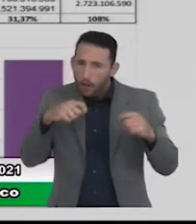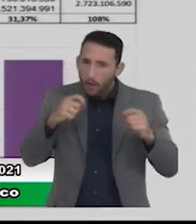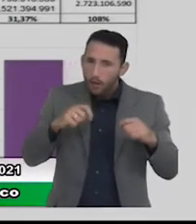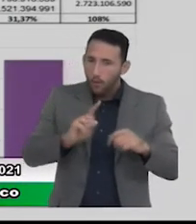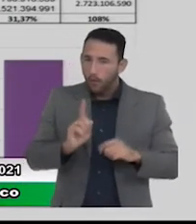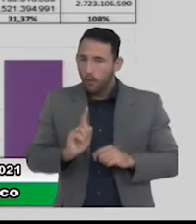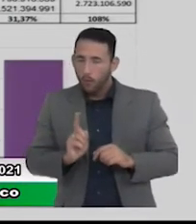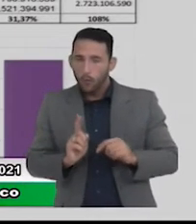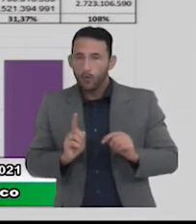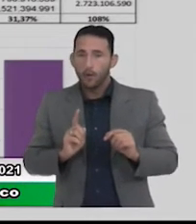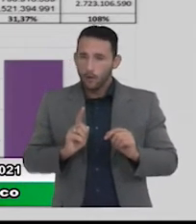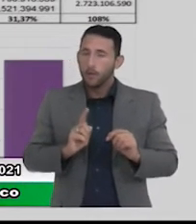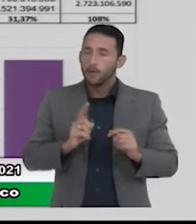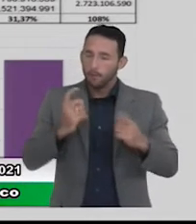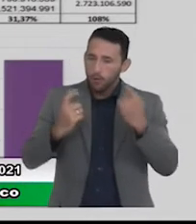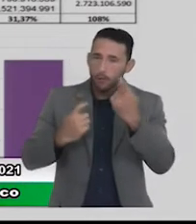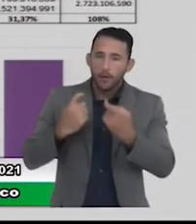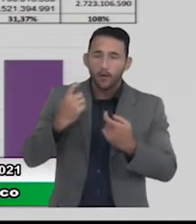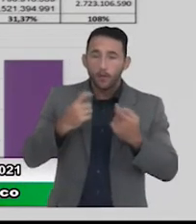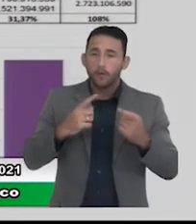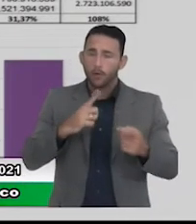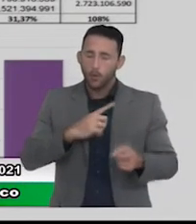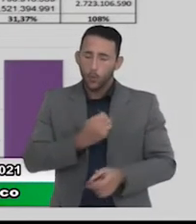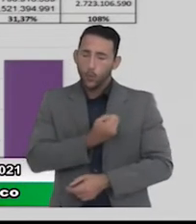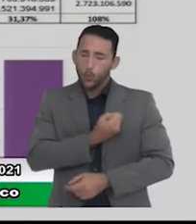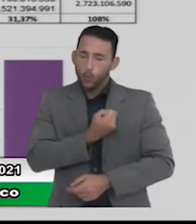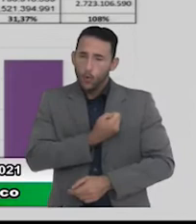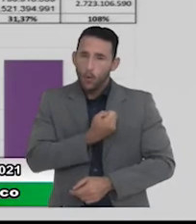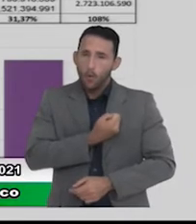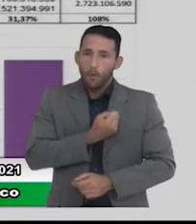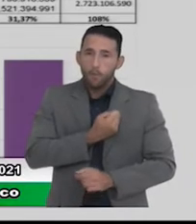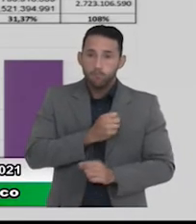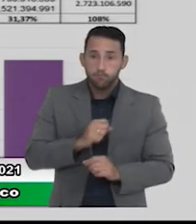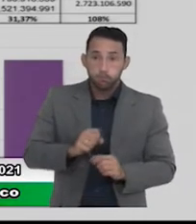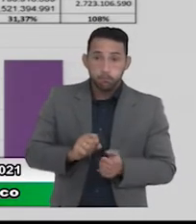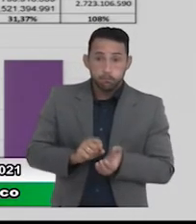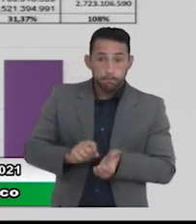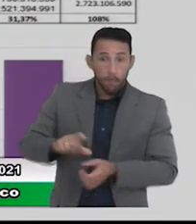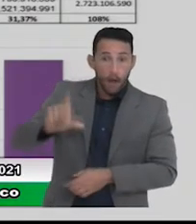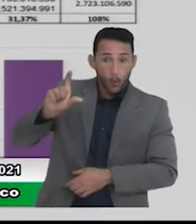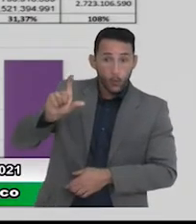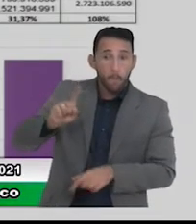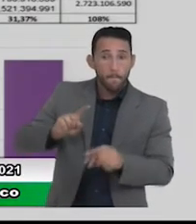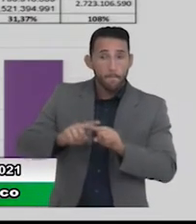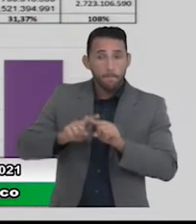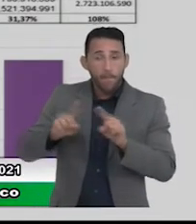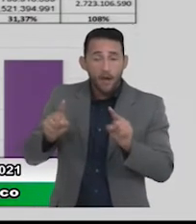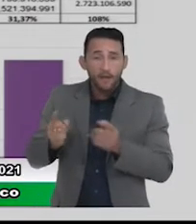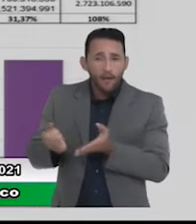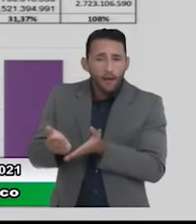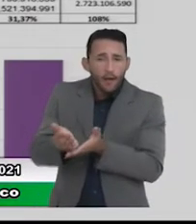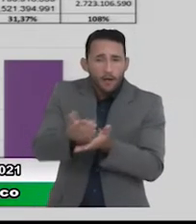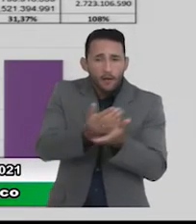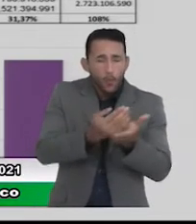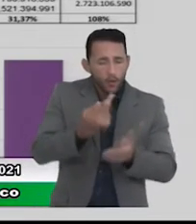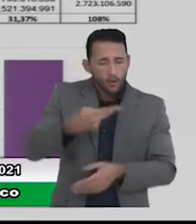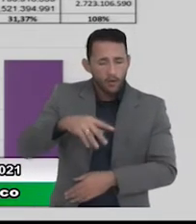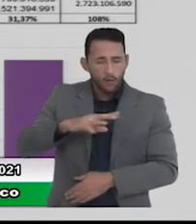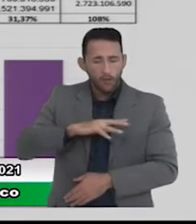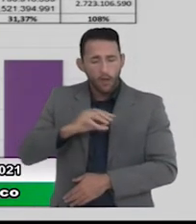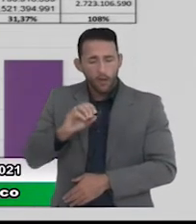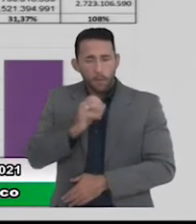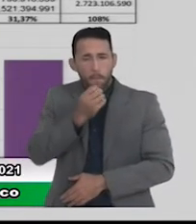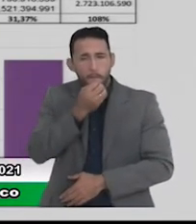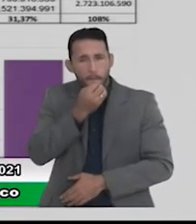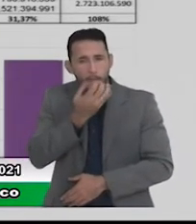dentro disso então assim apesar de ser um número alto o percentual está muito abaixo porque a nossa arrecadação é muito boa mas ainda